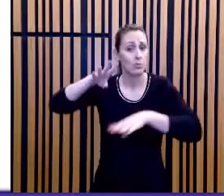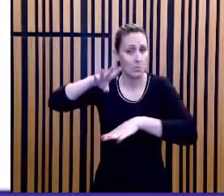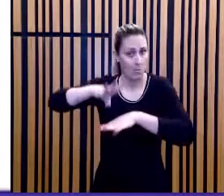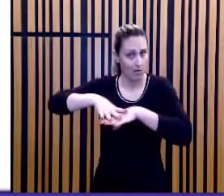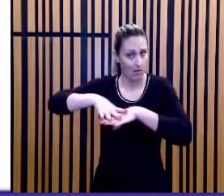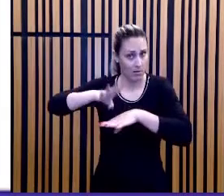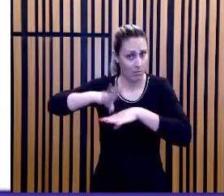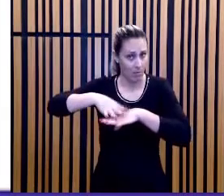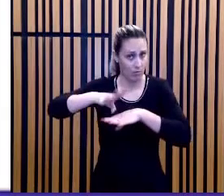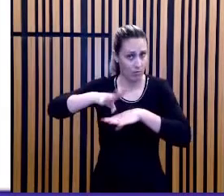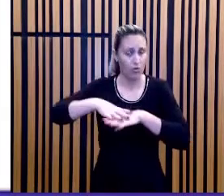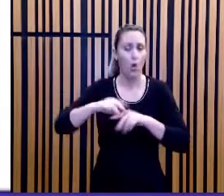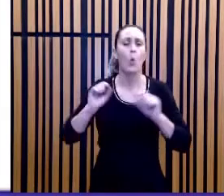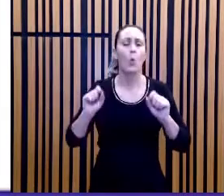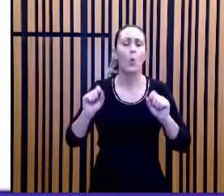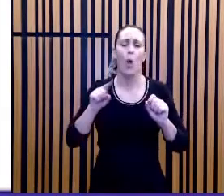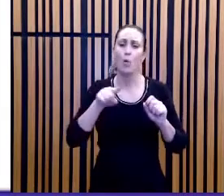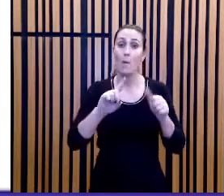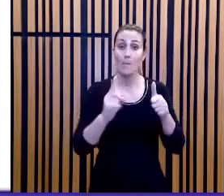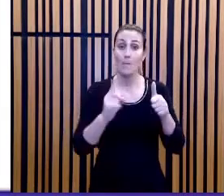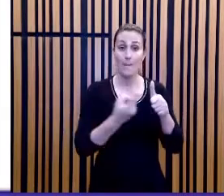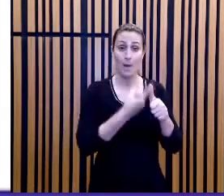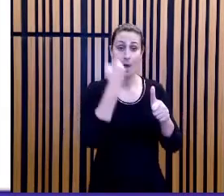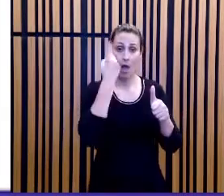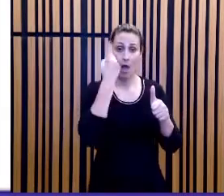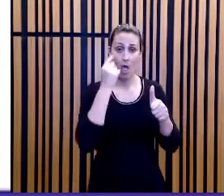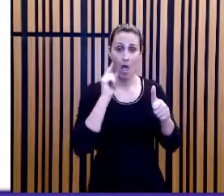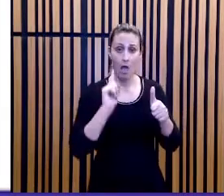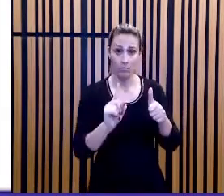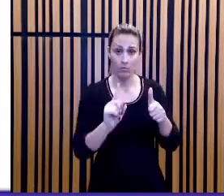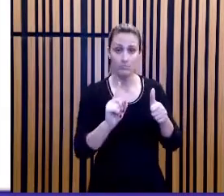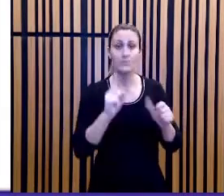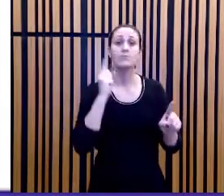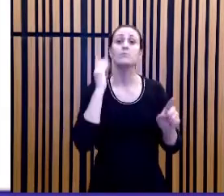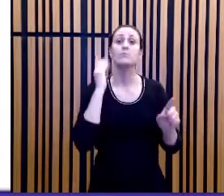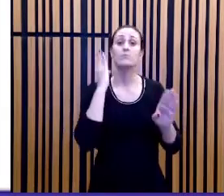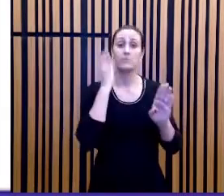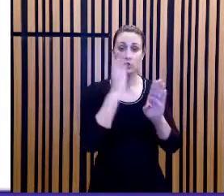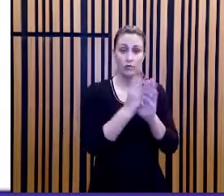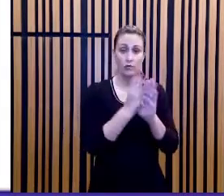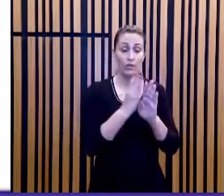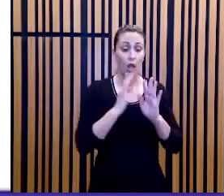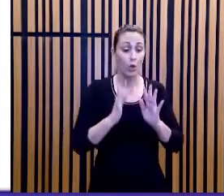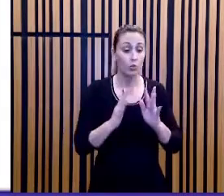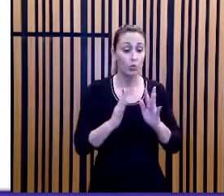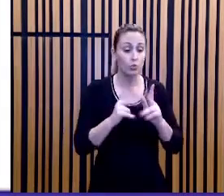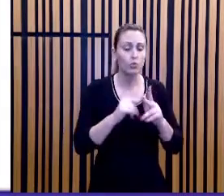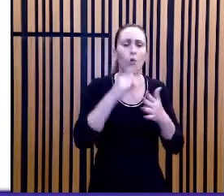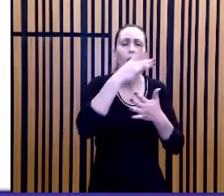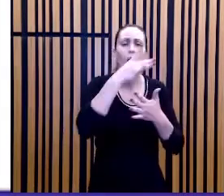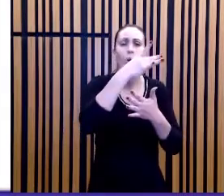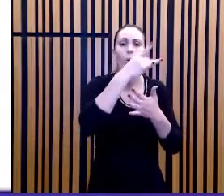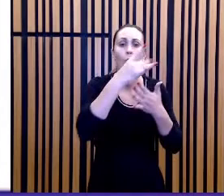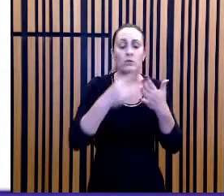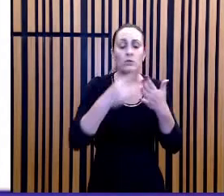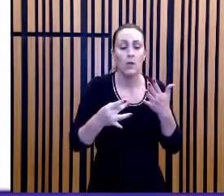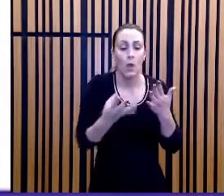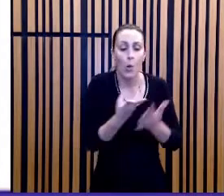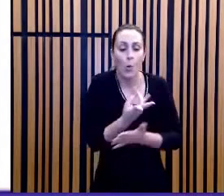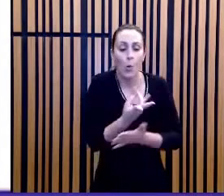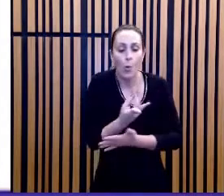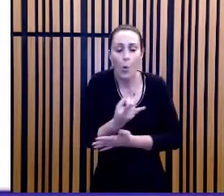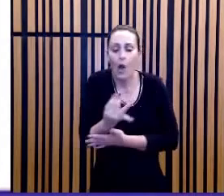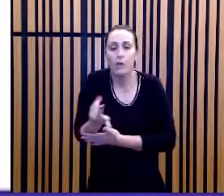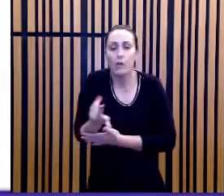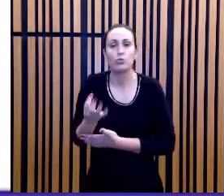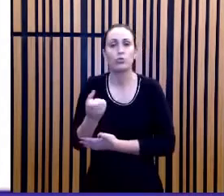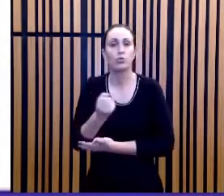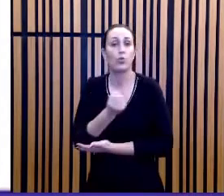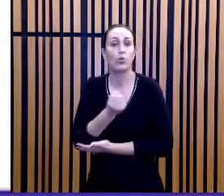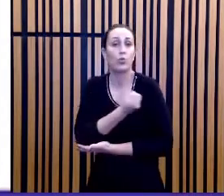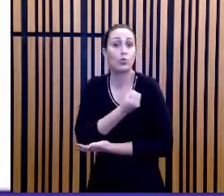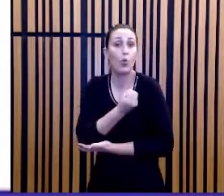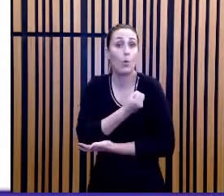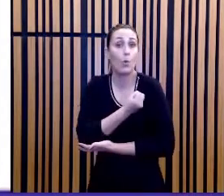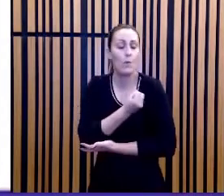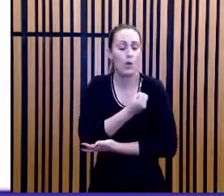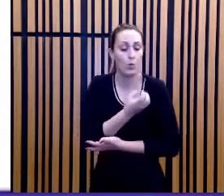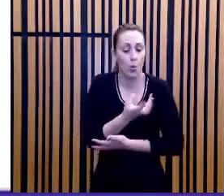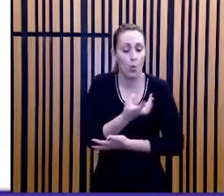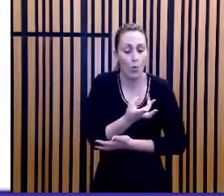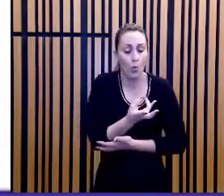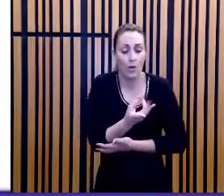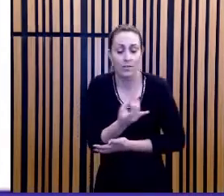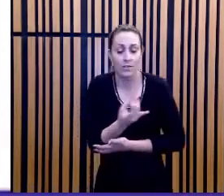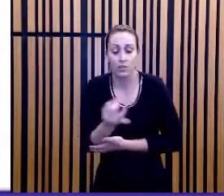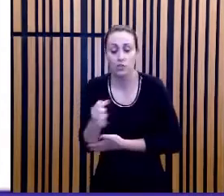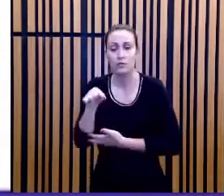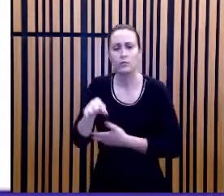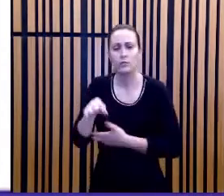Sua primeira tarefa, identificar todos os dados quantitativos, todos os dados numéricos de cada uma das